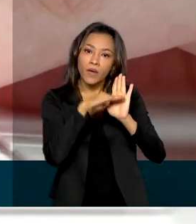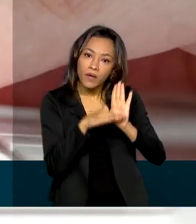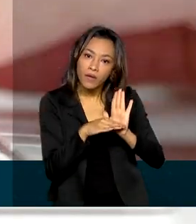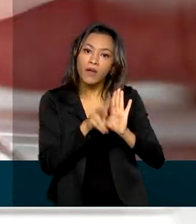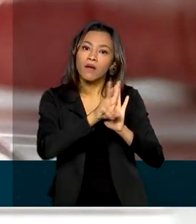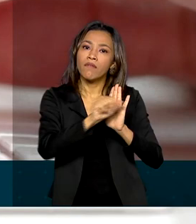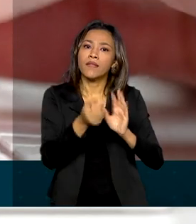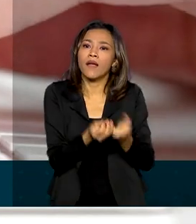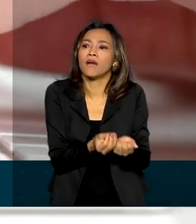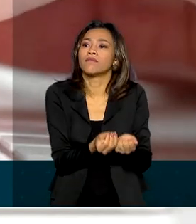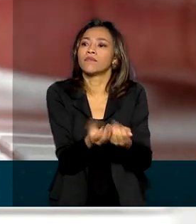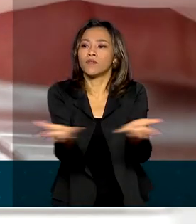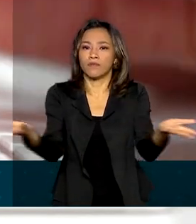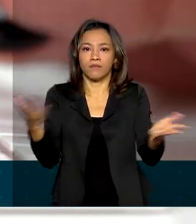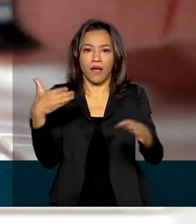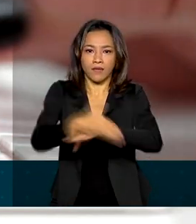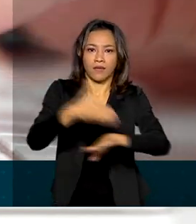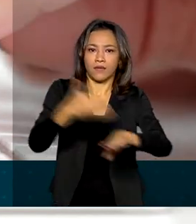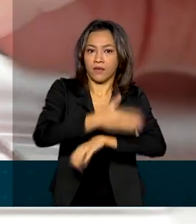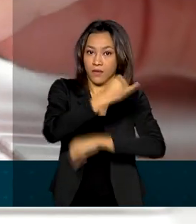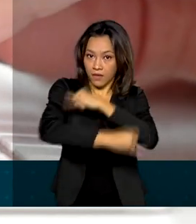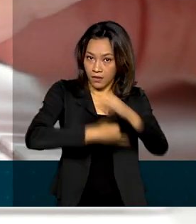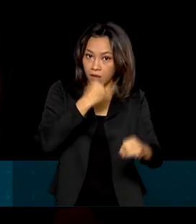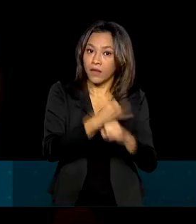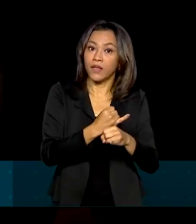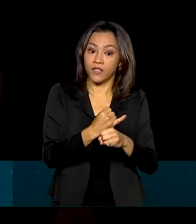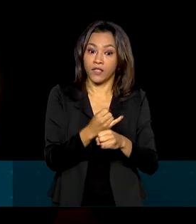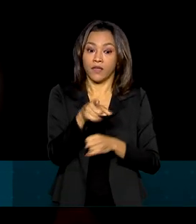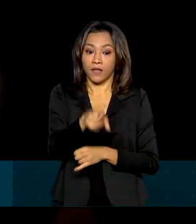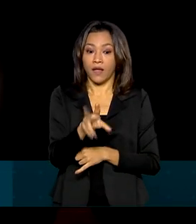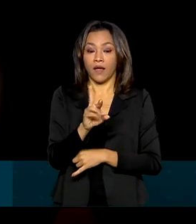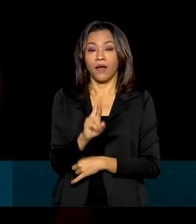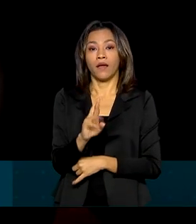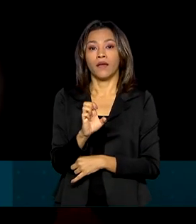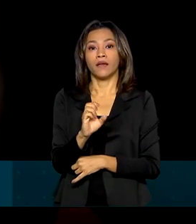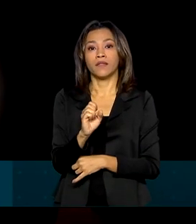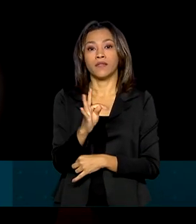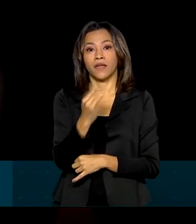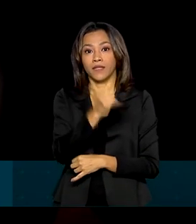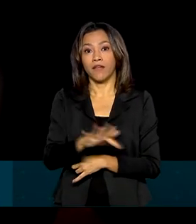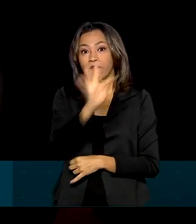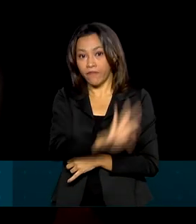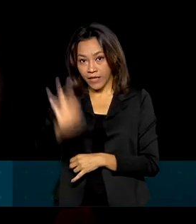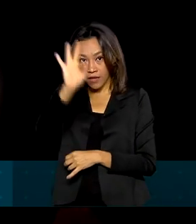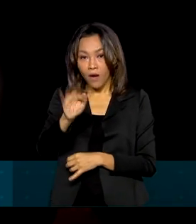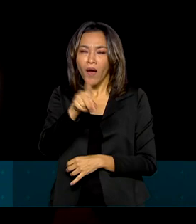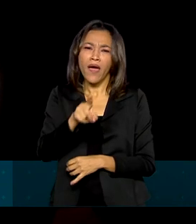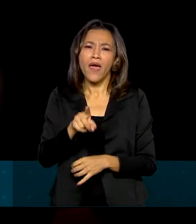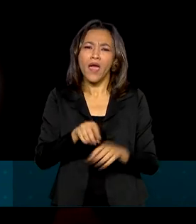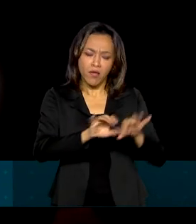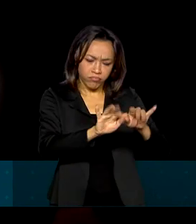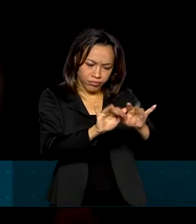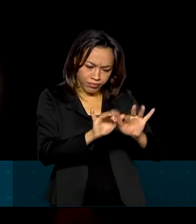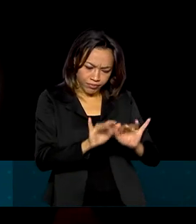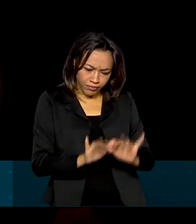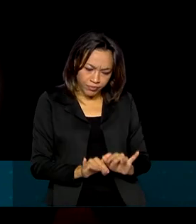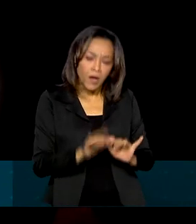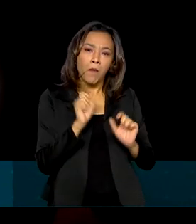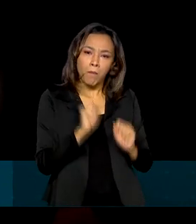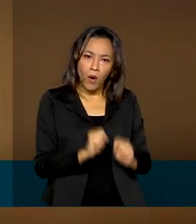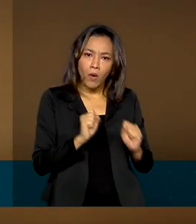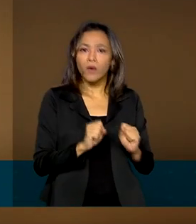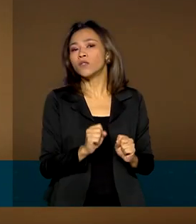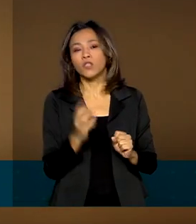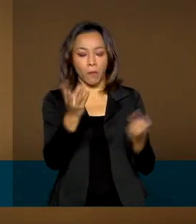vai estar disponível no site da Receita Federal. O preenchimento é todo digital e o documento pode ser enviado pelo